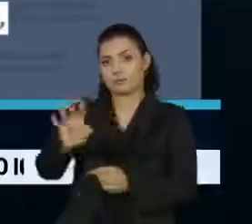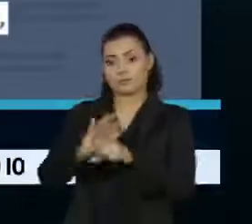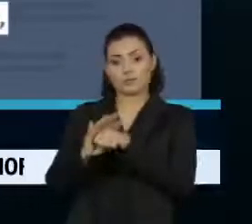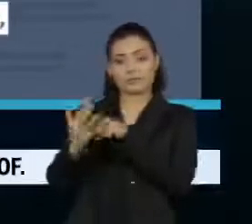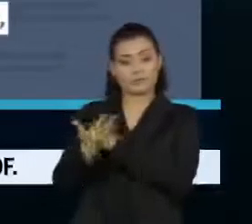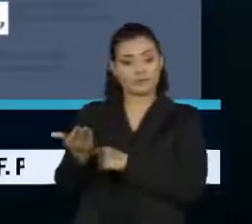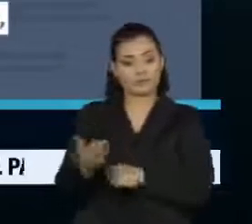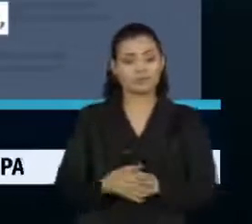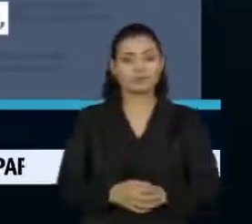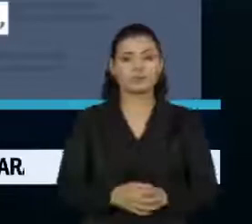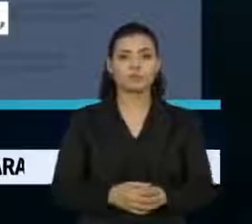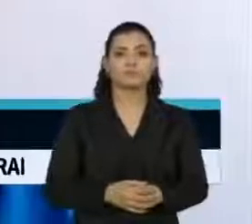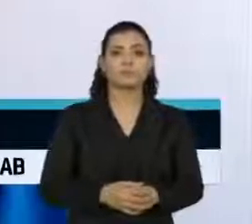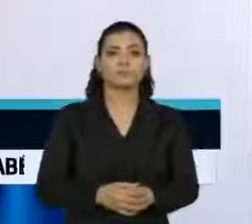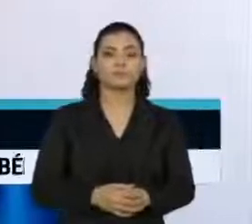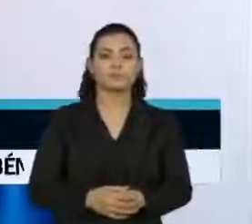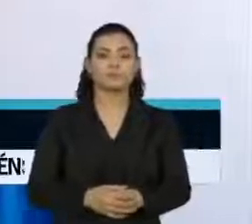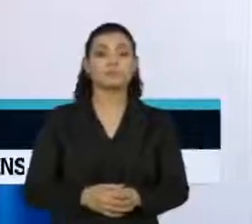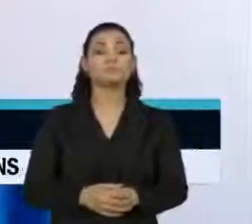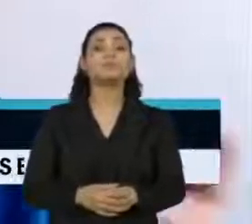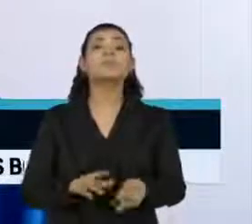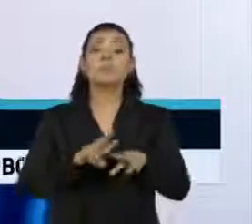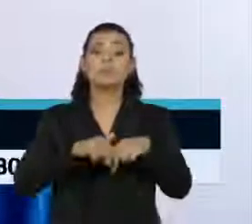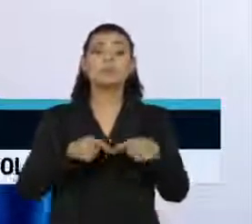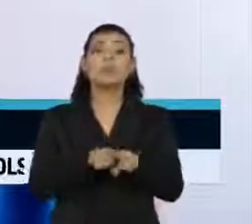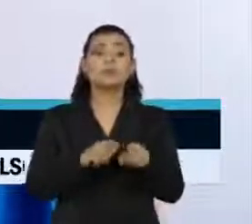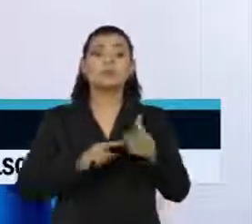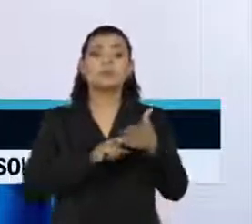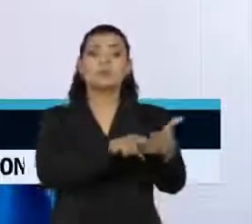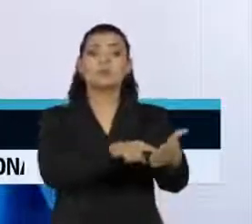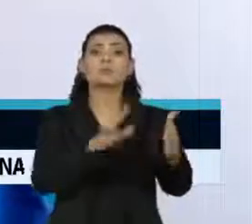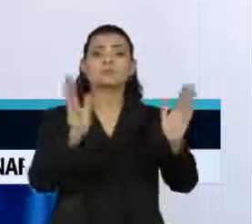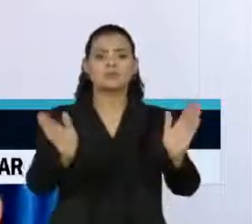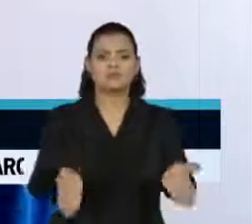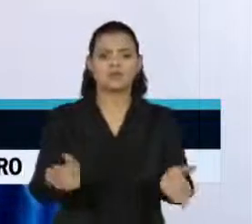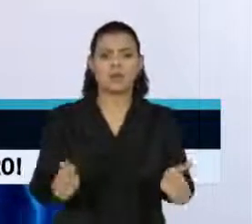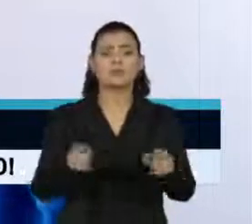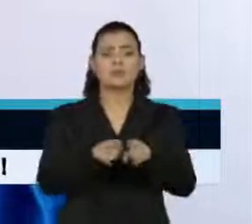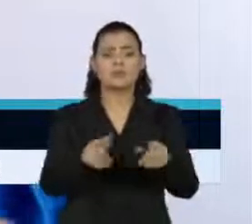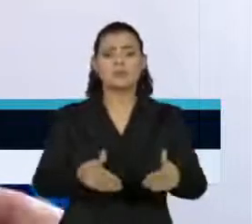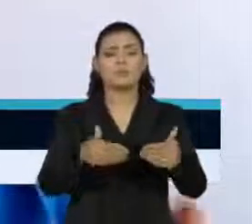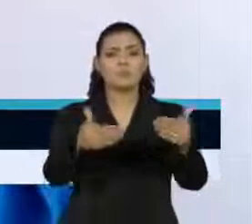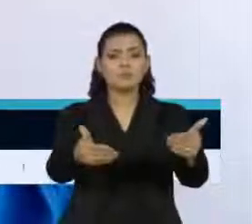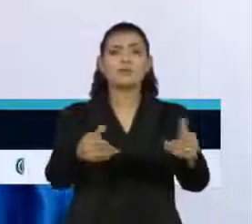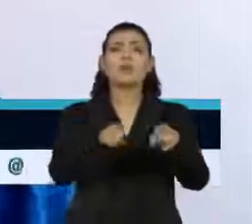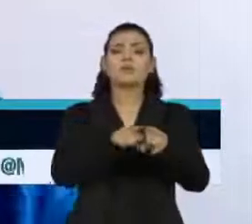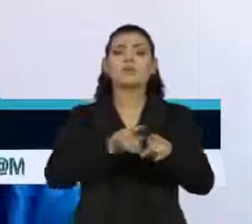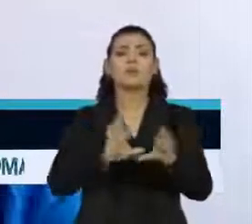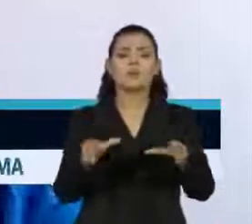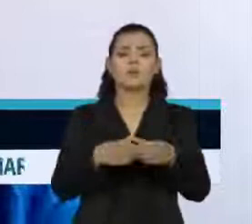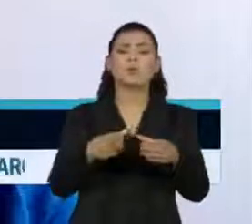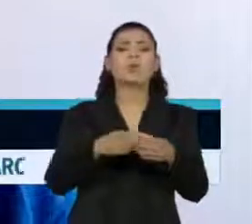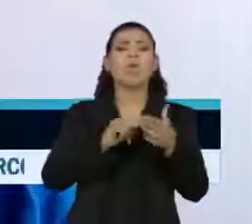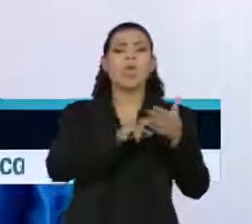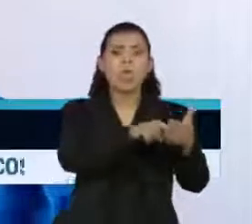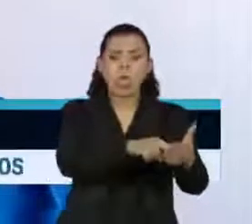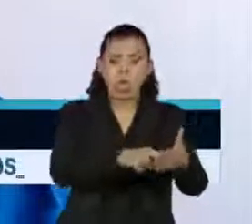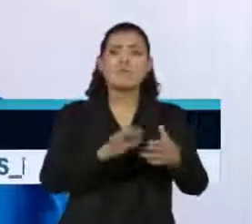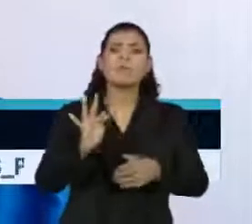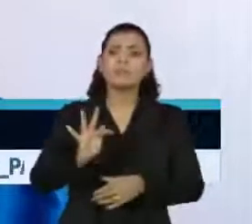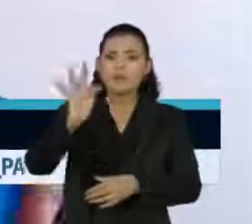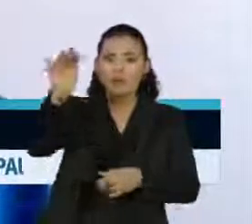Covid-19 no país. Essa denúncia foi feita para o próprio Ministério, para a própria Ovidoria Geral da União.